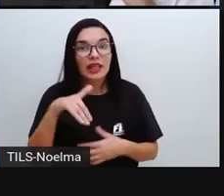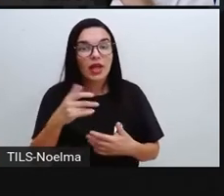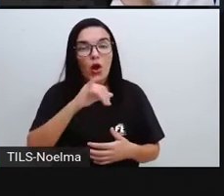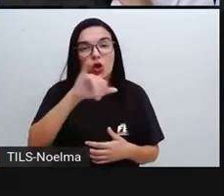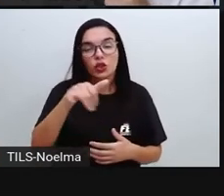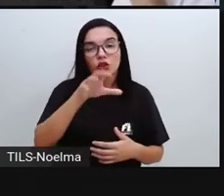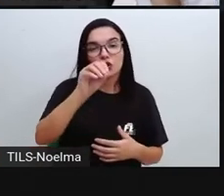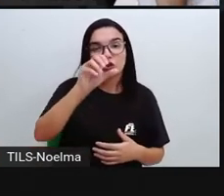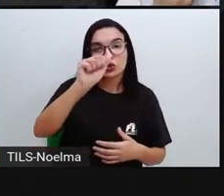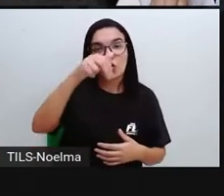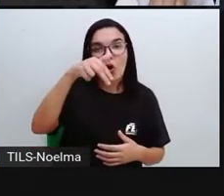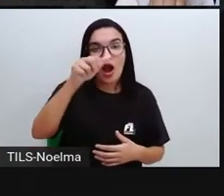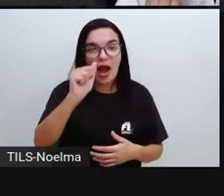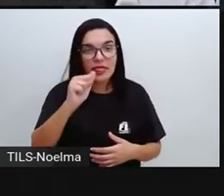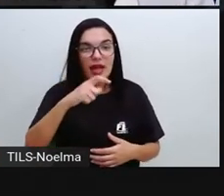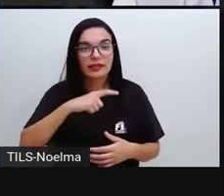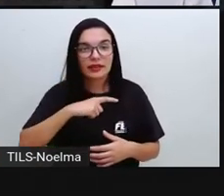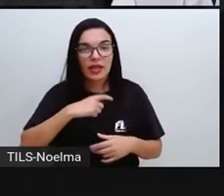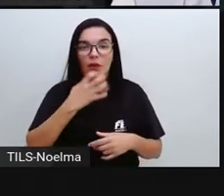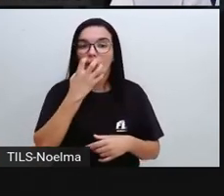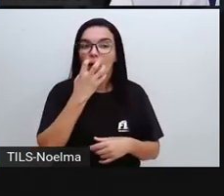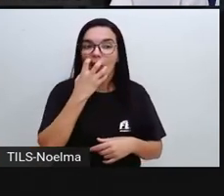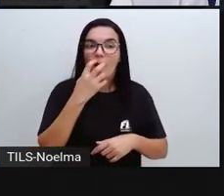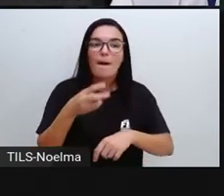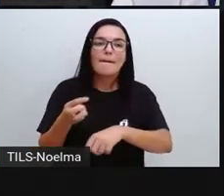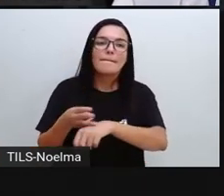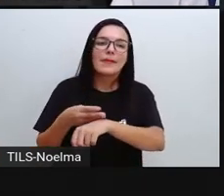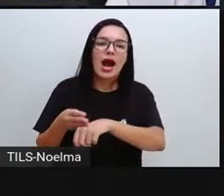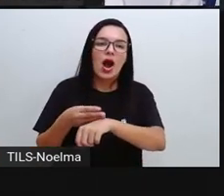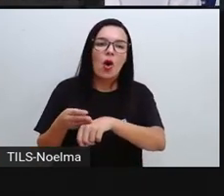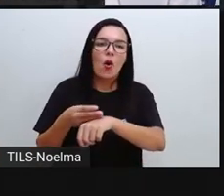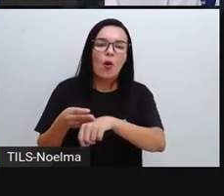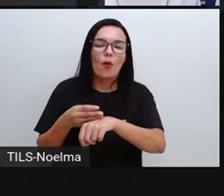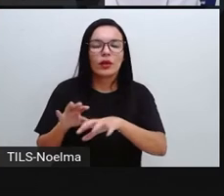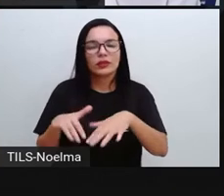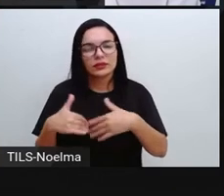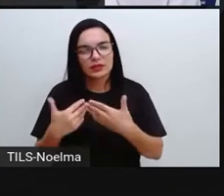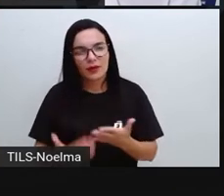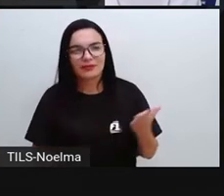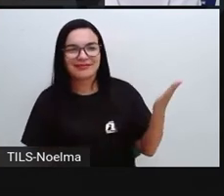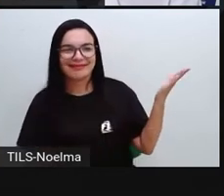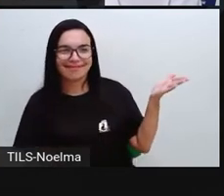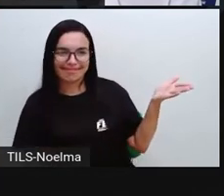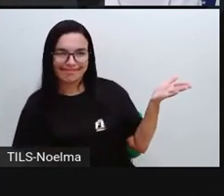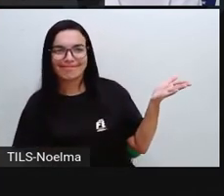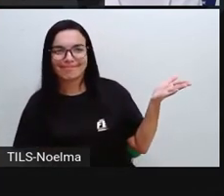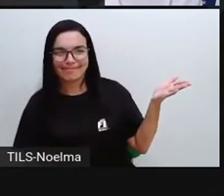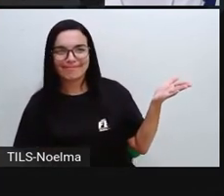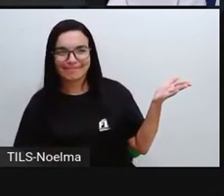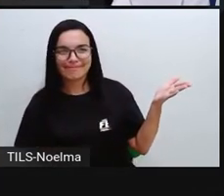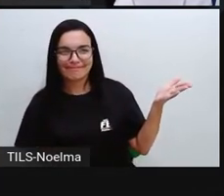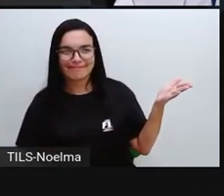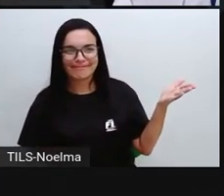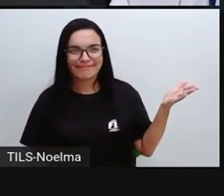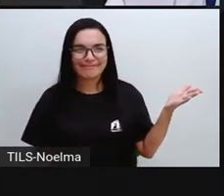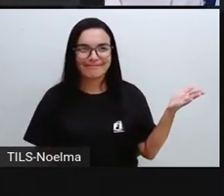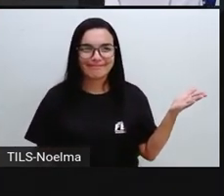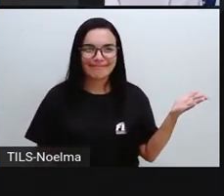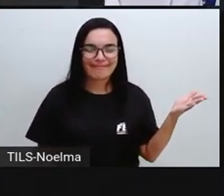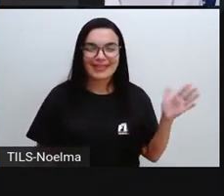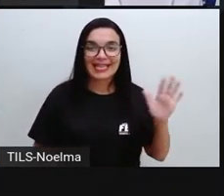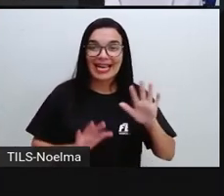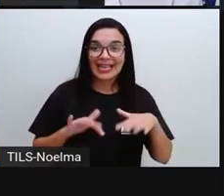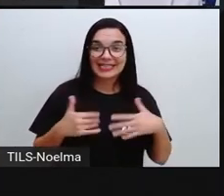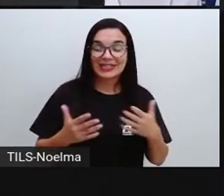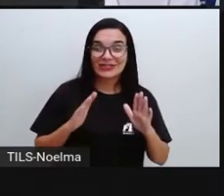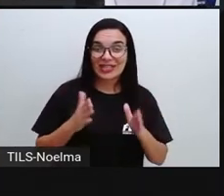O cachorro, né, que um é branco e o outro é marrom. Então, Joana tem o mesmo animal que Kátia, só que a cor é marrom. Então, o